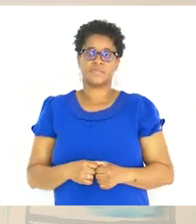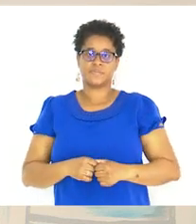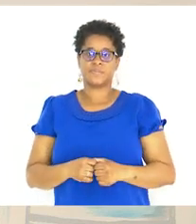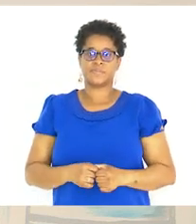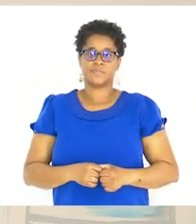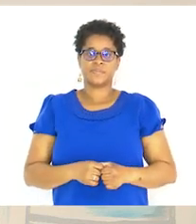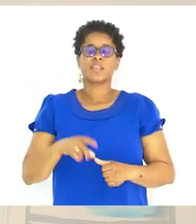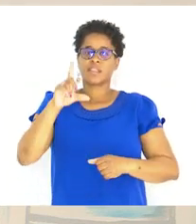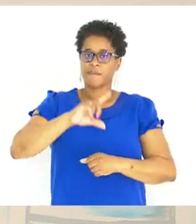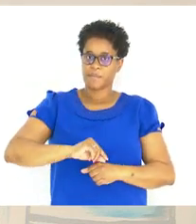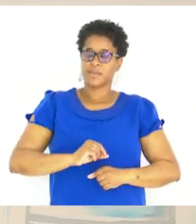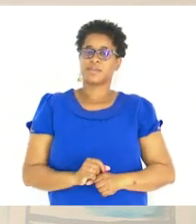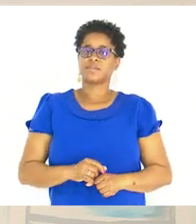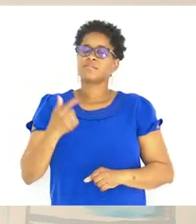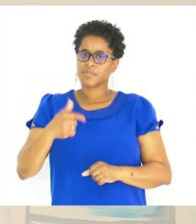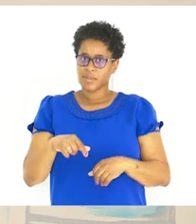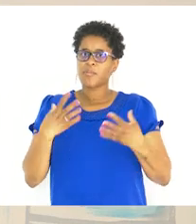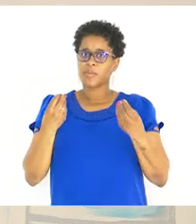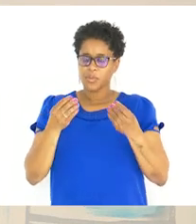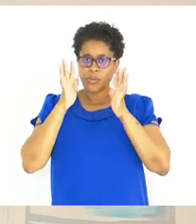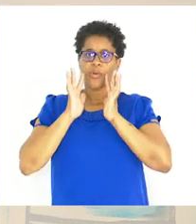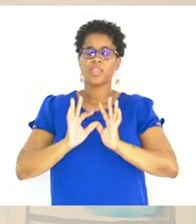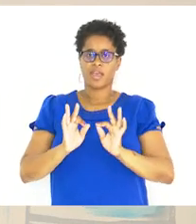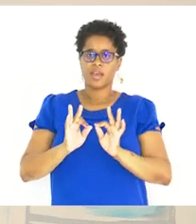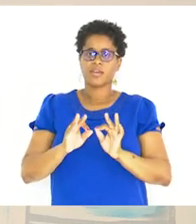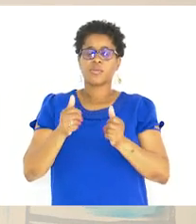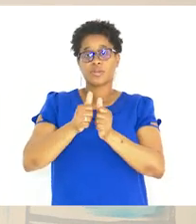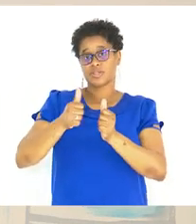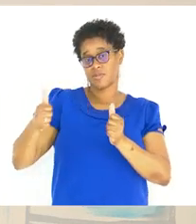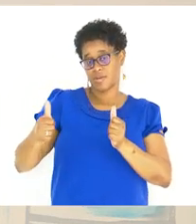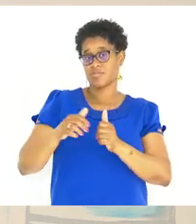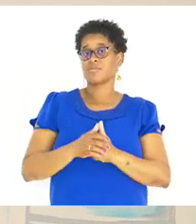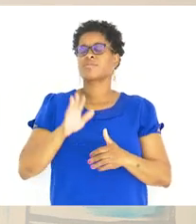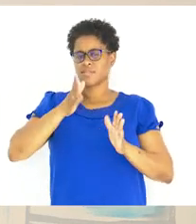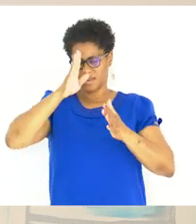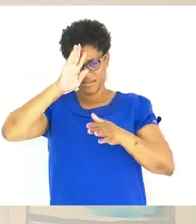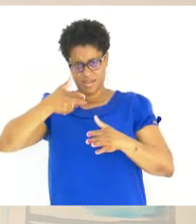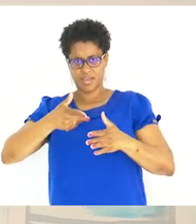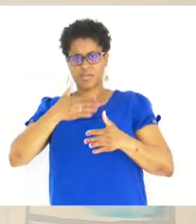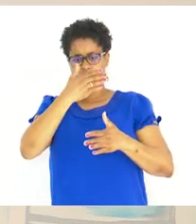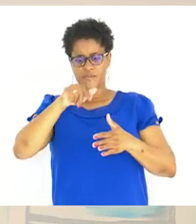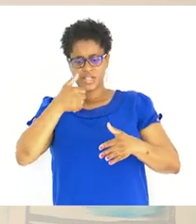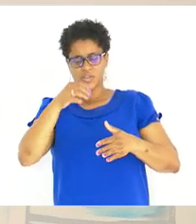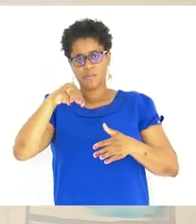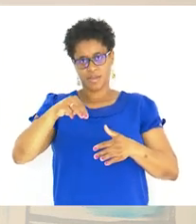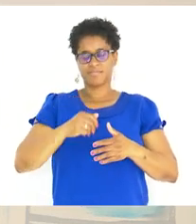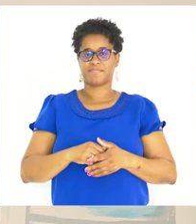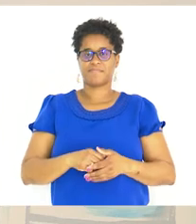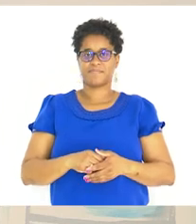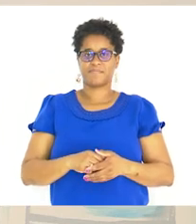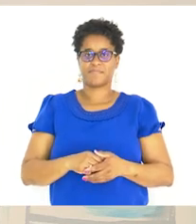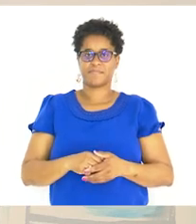E também Ter muito cuidado Com o distanciamento Já sabem É de um metro e meio